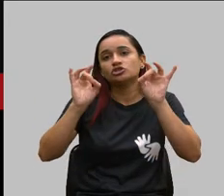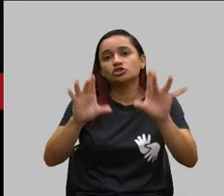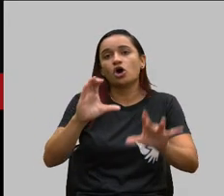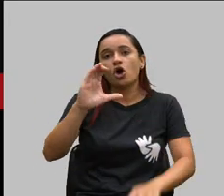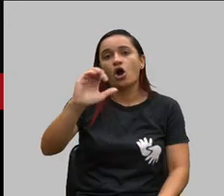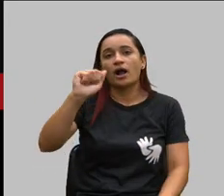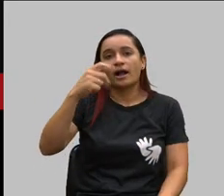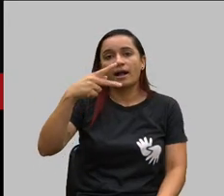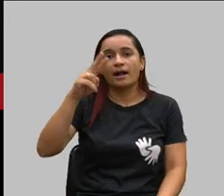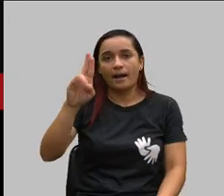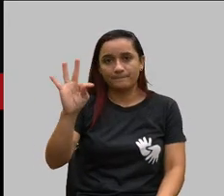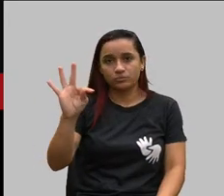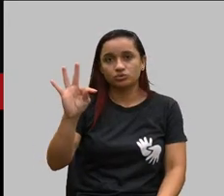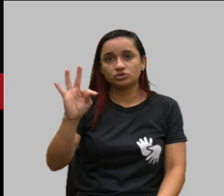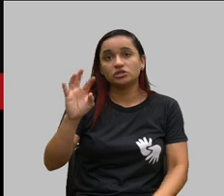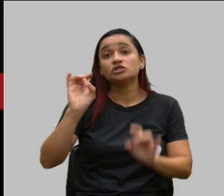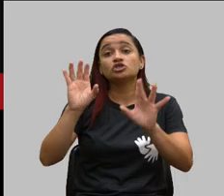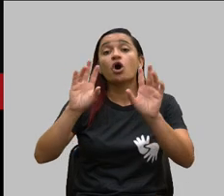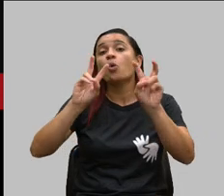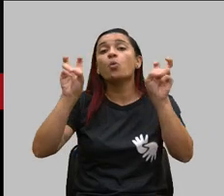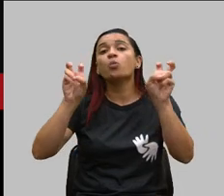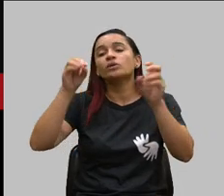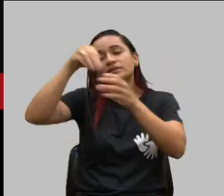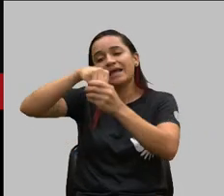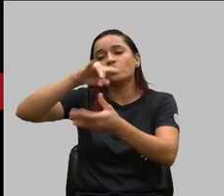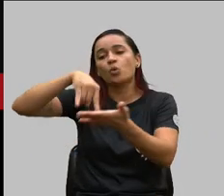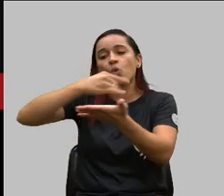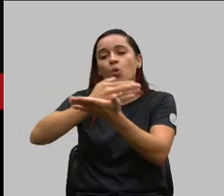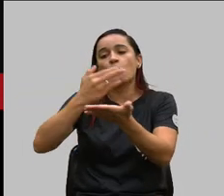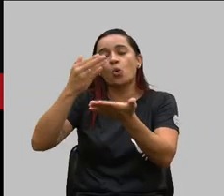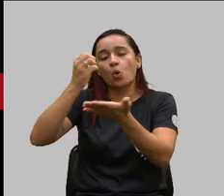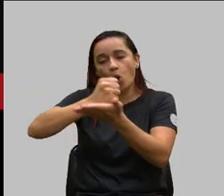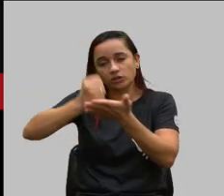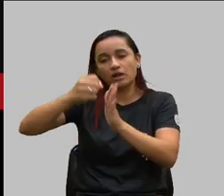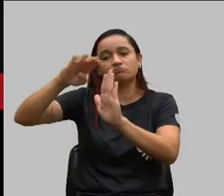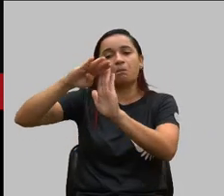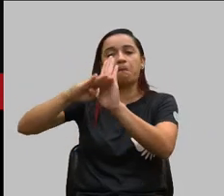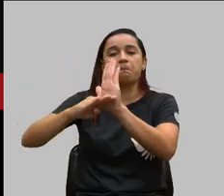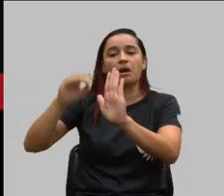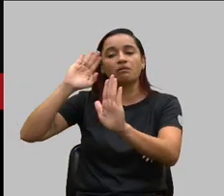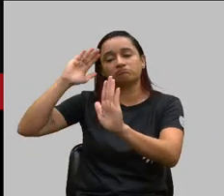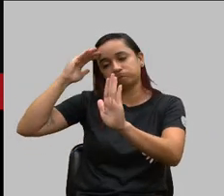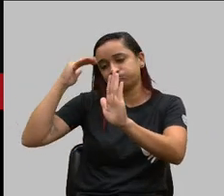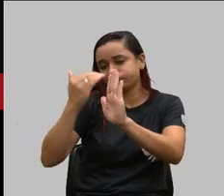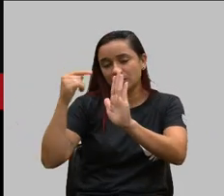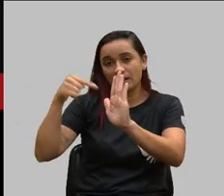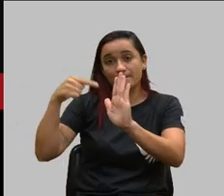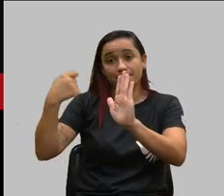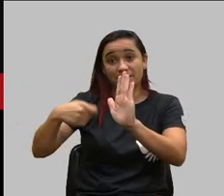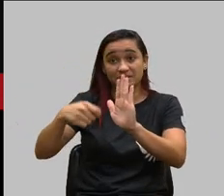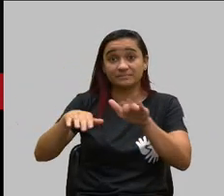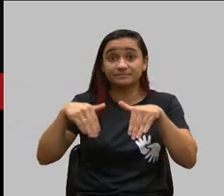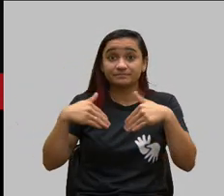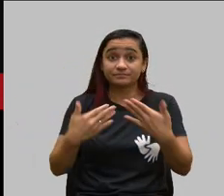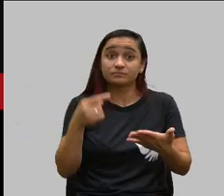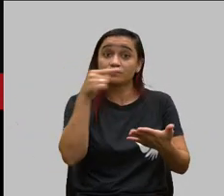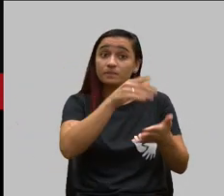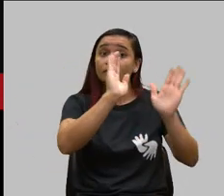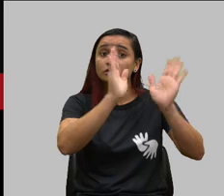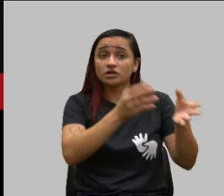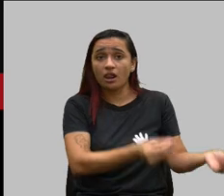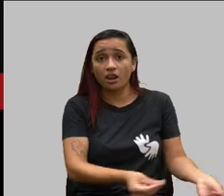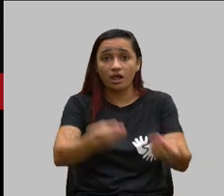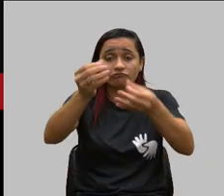vale o que está no contrato então em estrito cumprimento de uma decisão transitada em julgada e proposta pelo